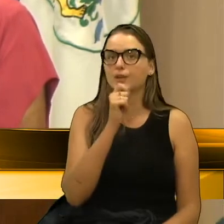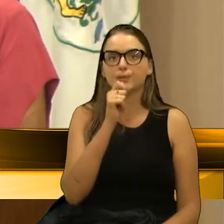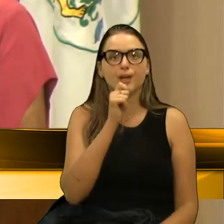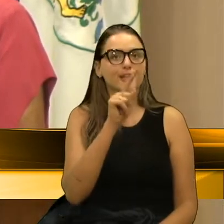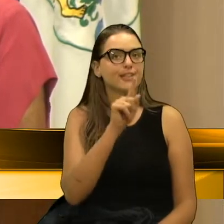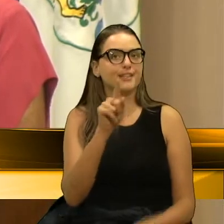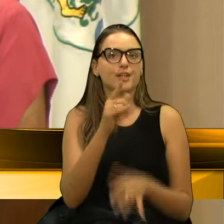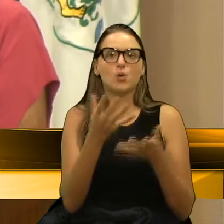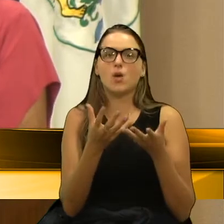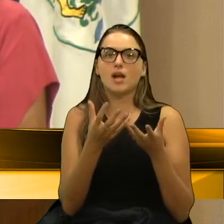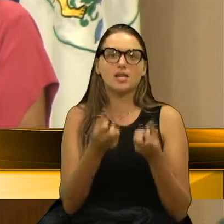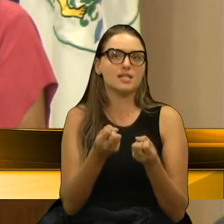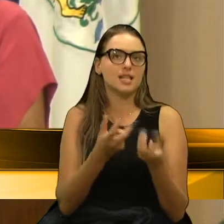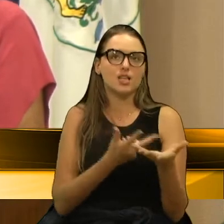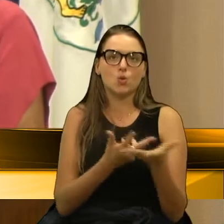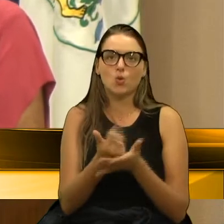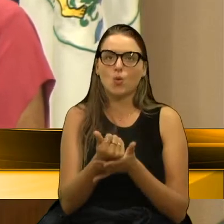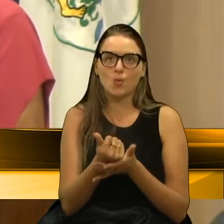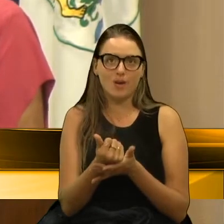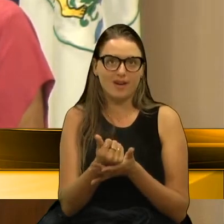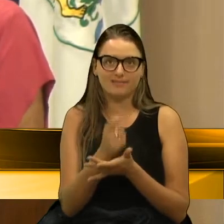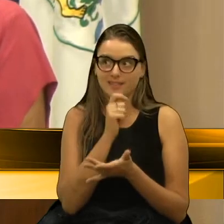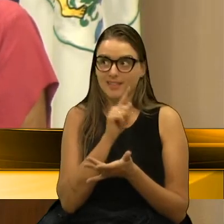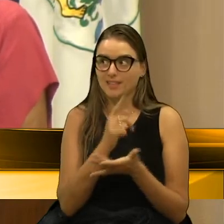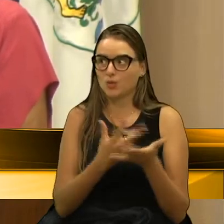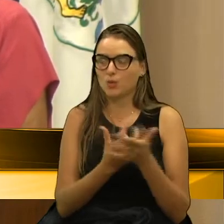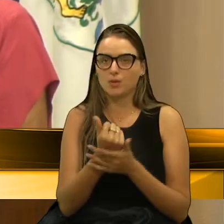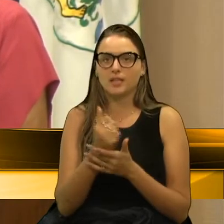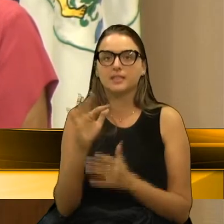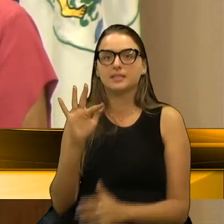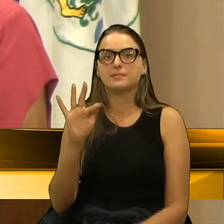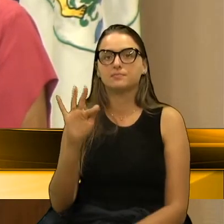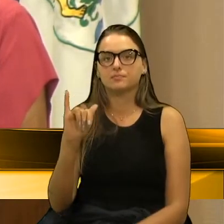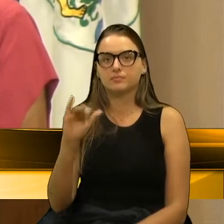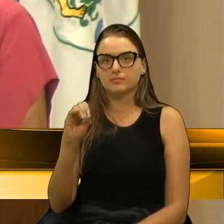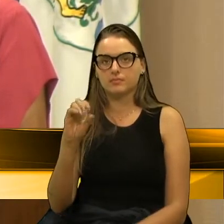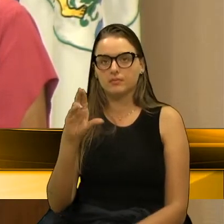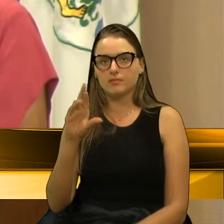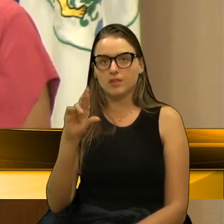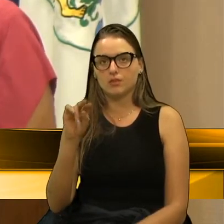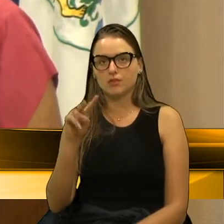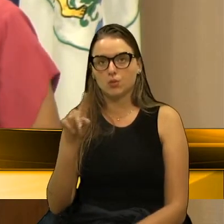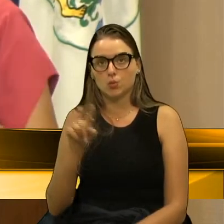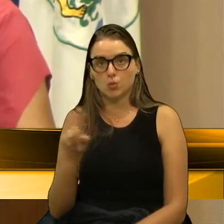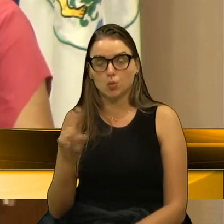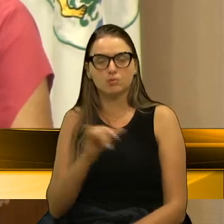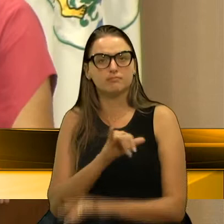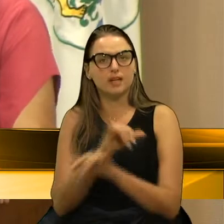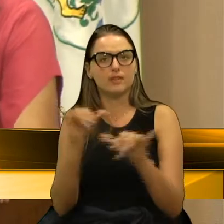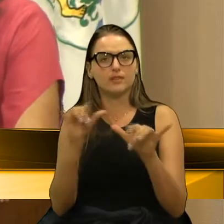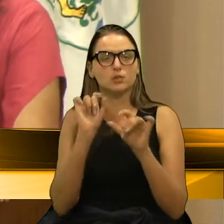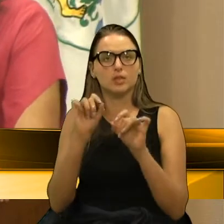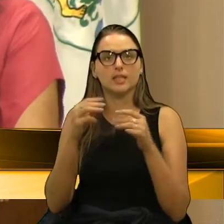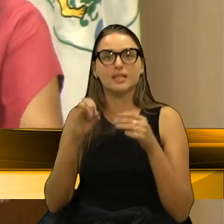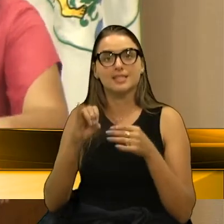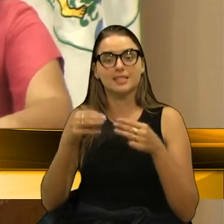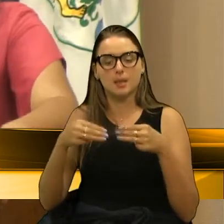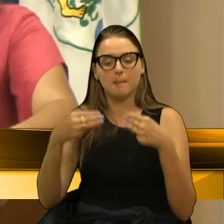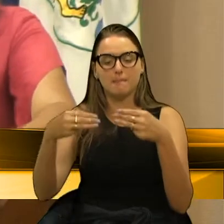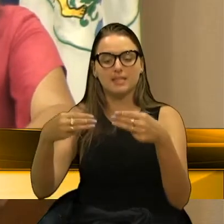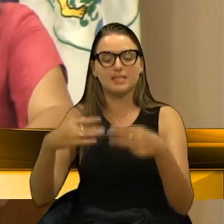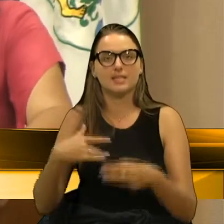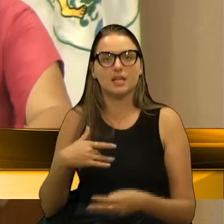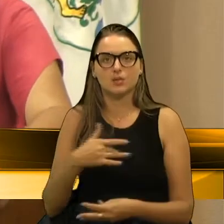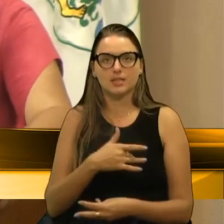aceite de que vai comprar essas vacinas. A Fiocruz tem sinalizado de que, se o Ministério da Saúde não se